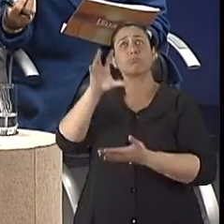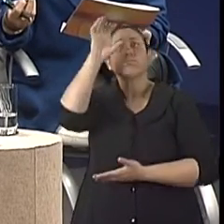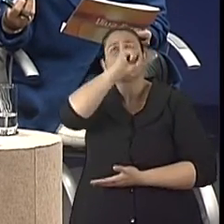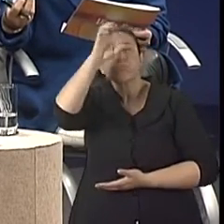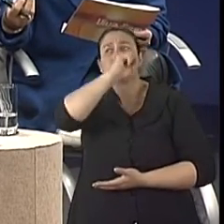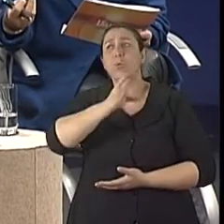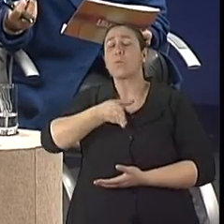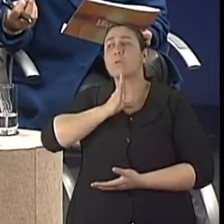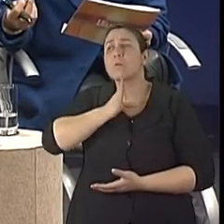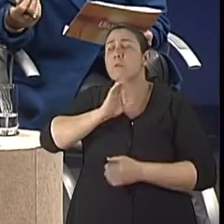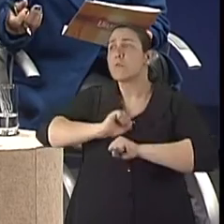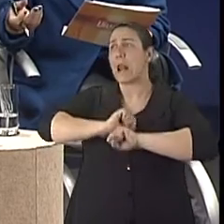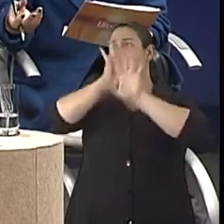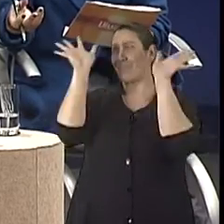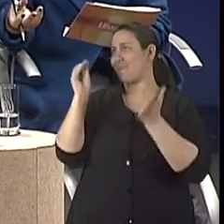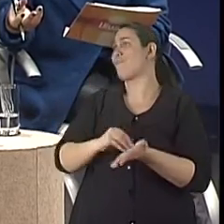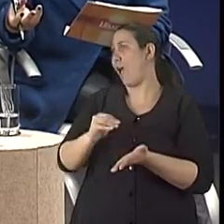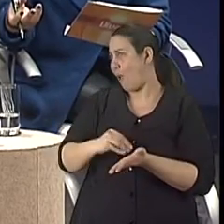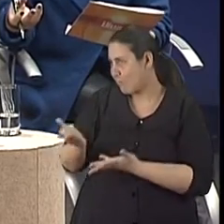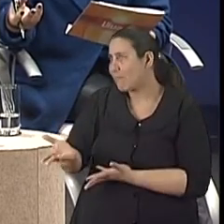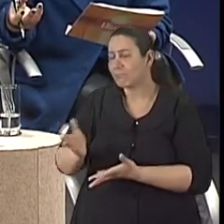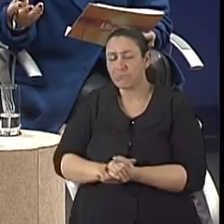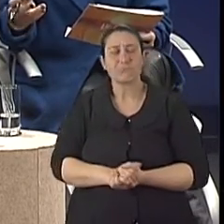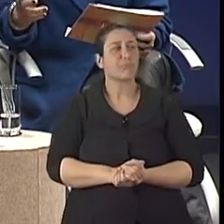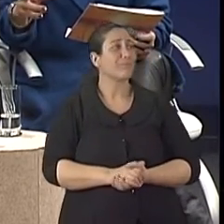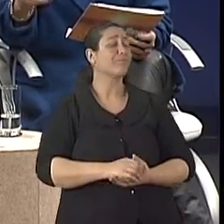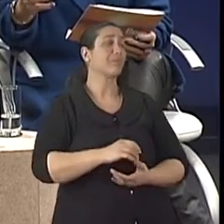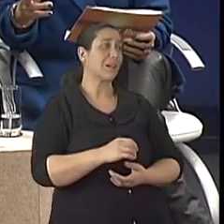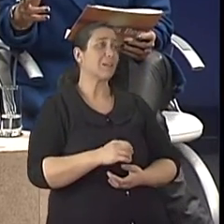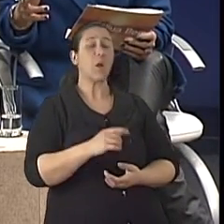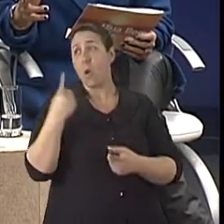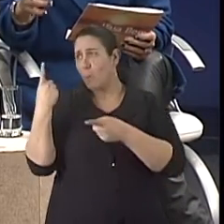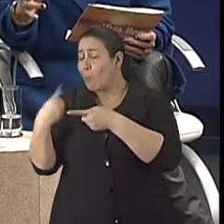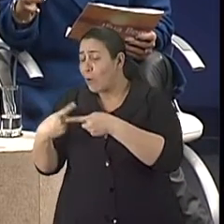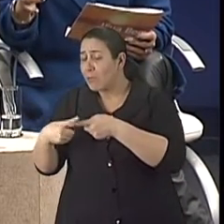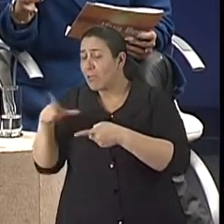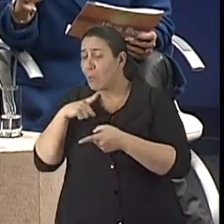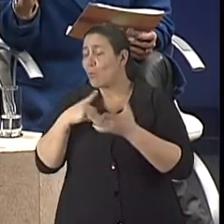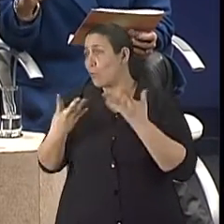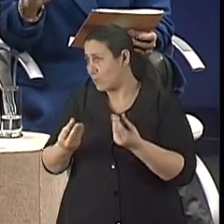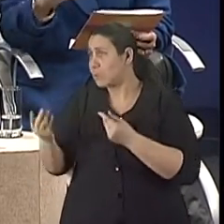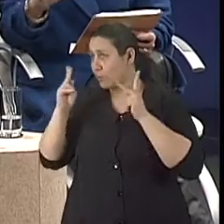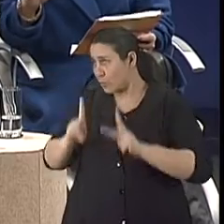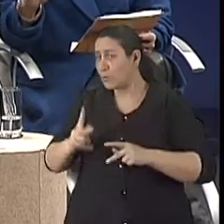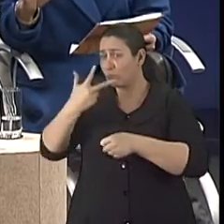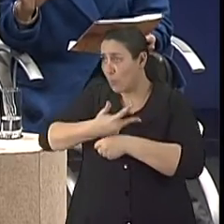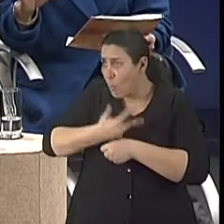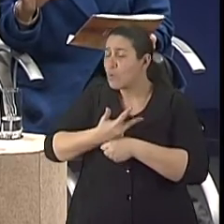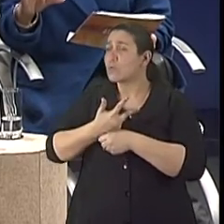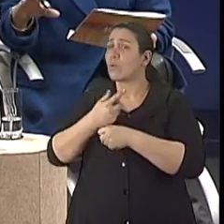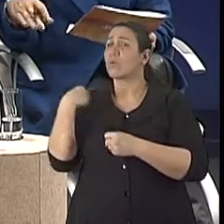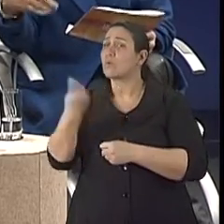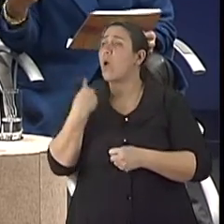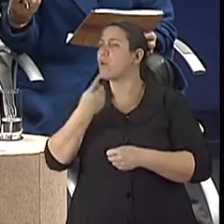esclarecimento, né? O esse idoso precisa. Porque tem muitas pessoas, muitos idosos, que a gente só, na